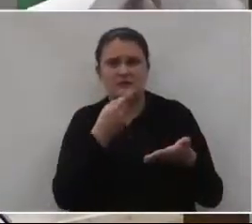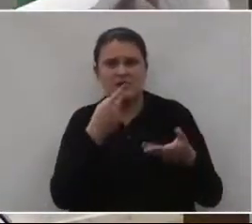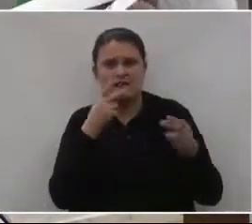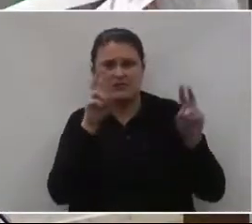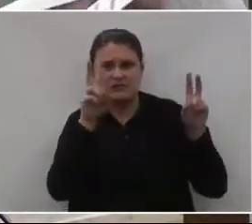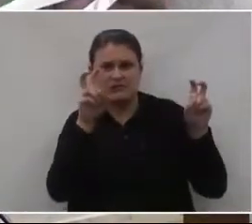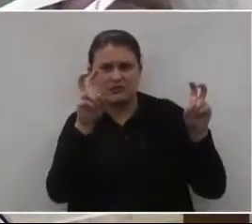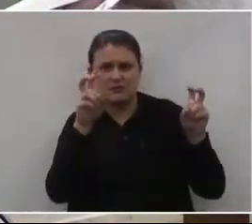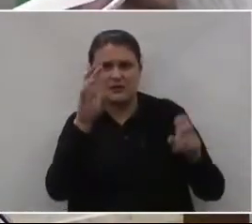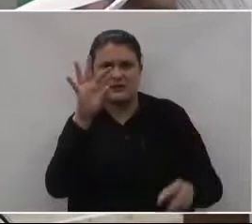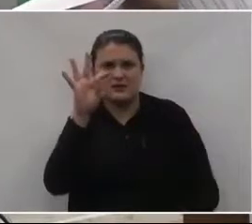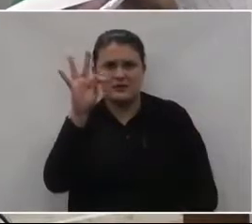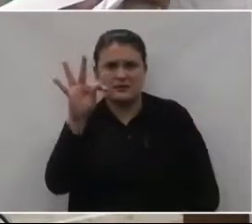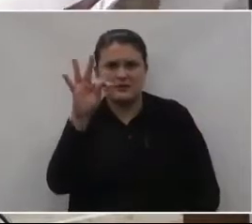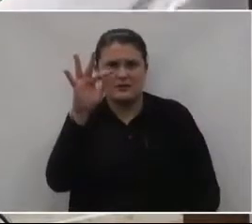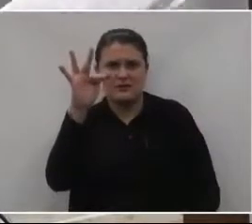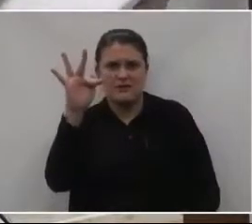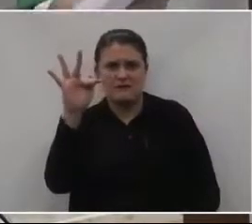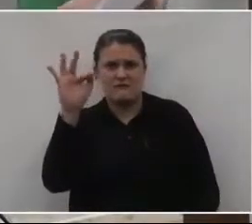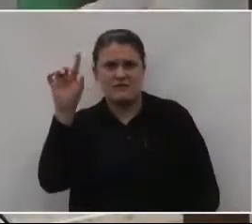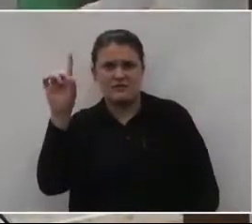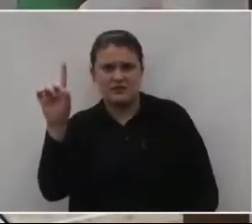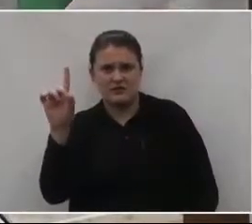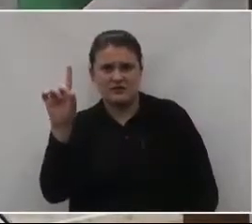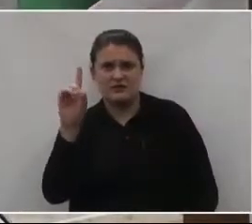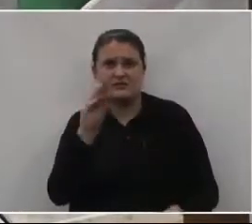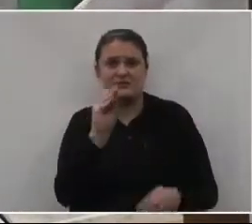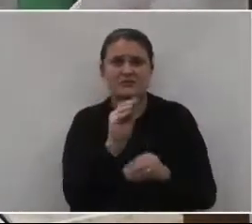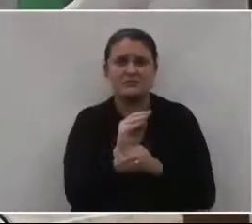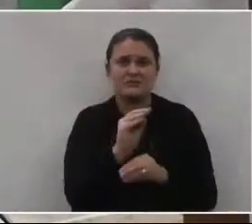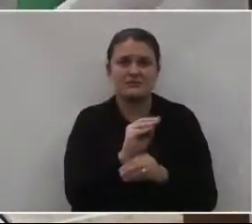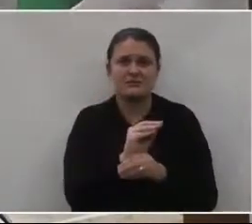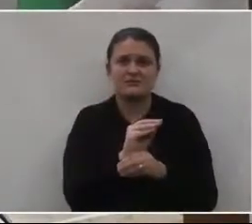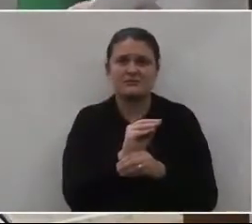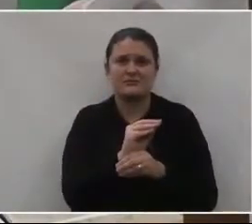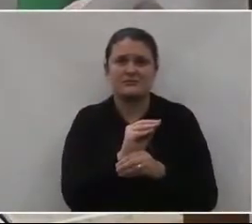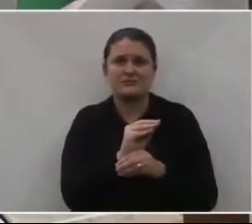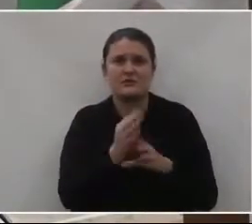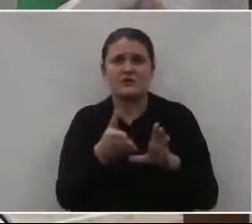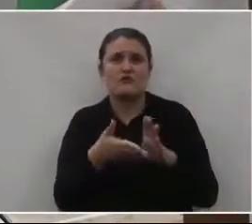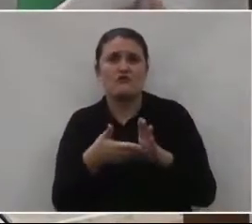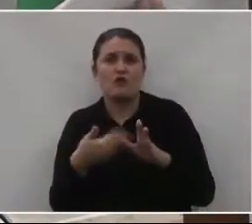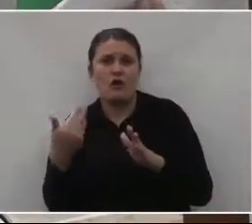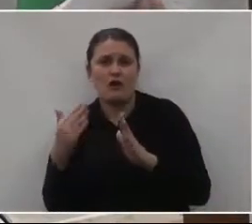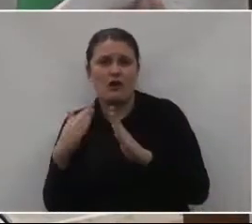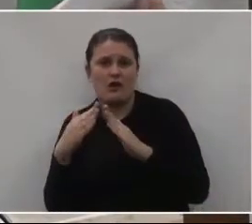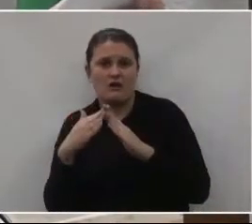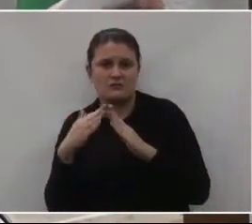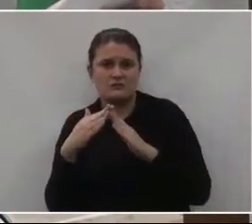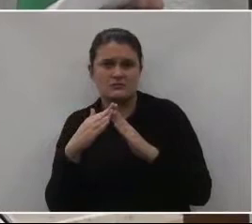aí do TFD, que é o tratamento fora do domicílio,